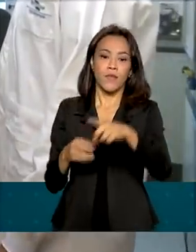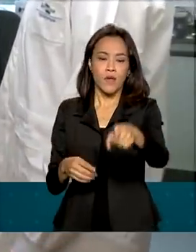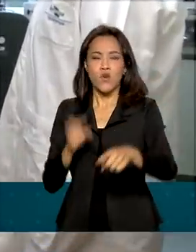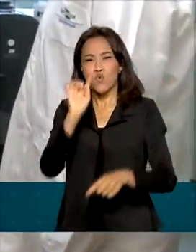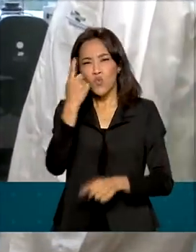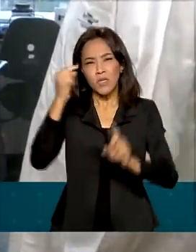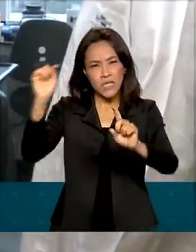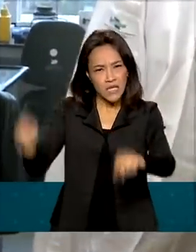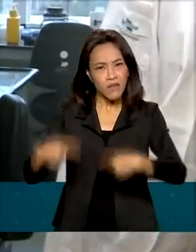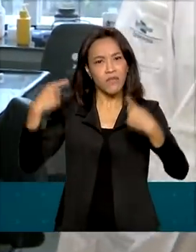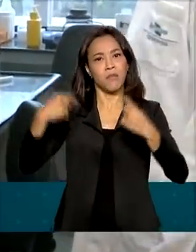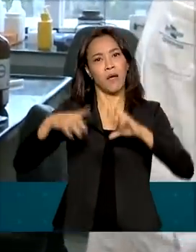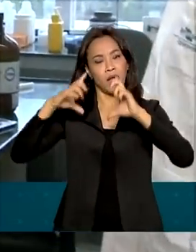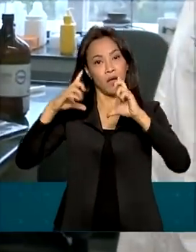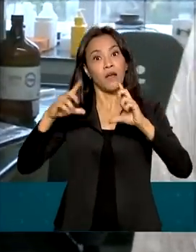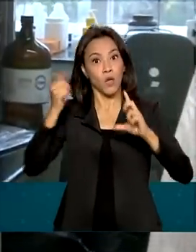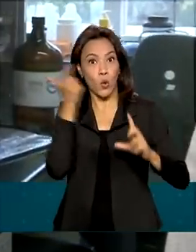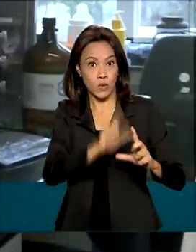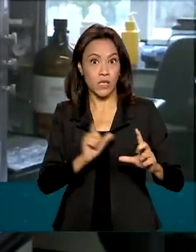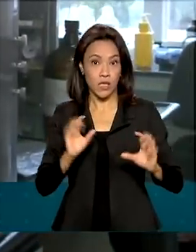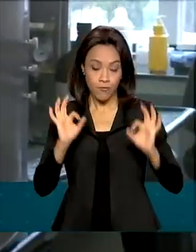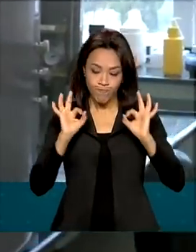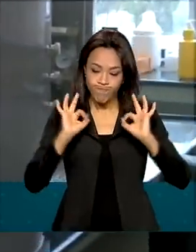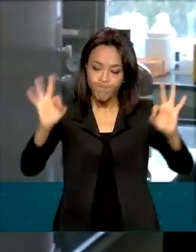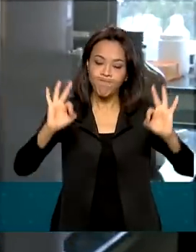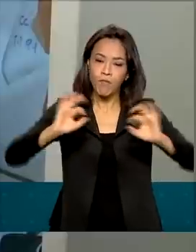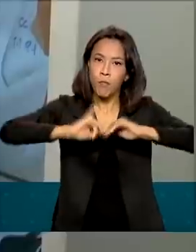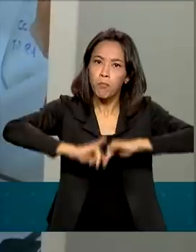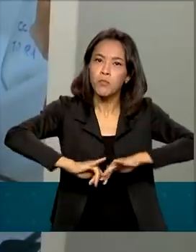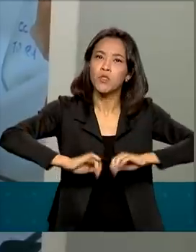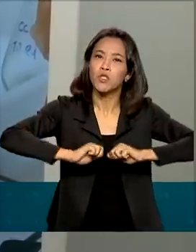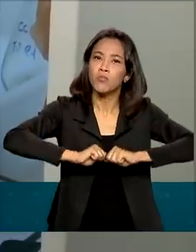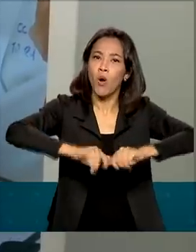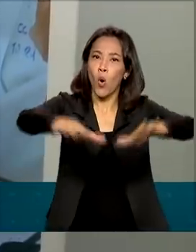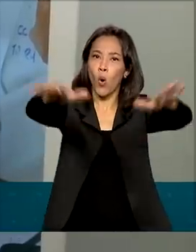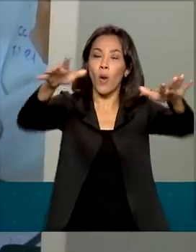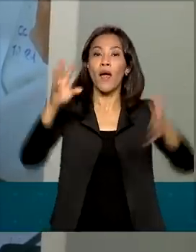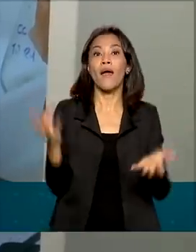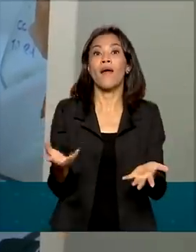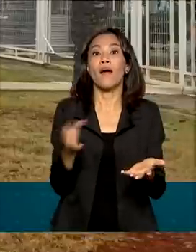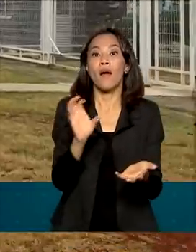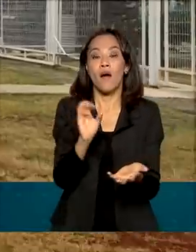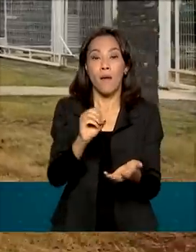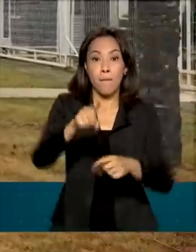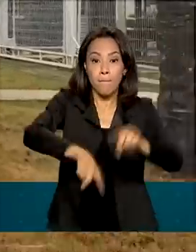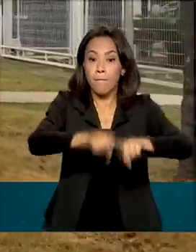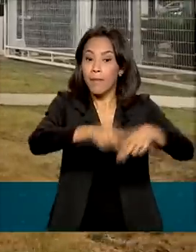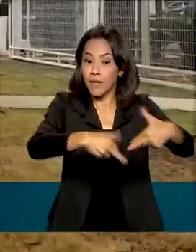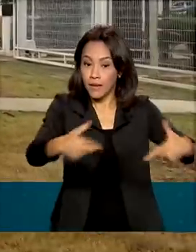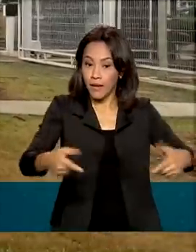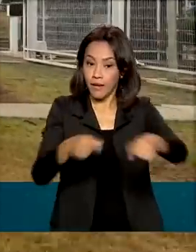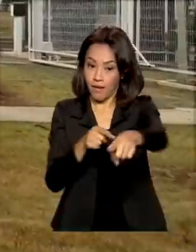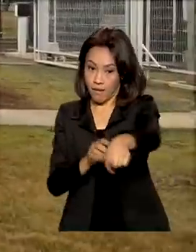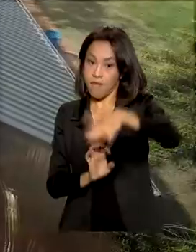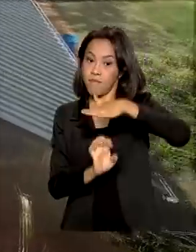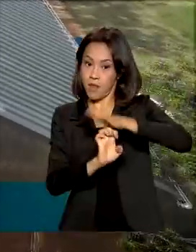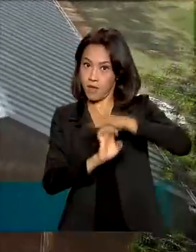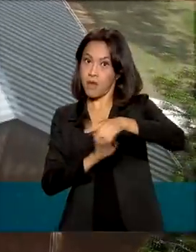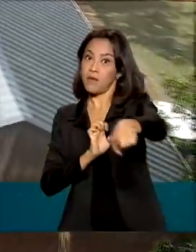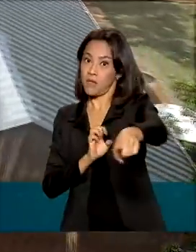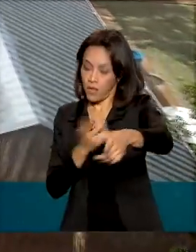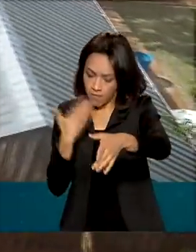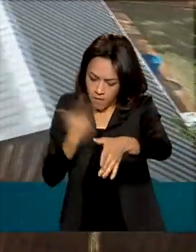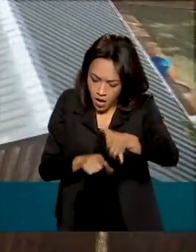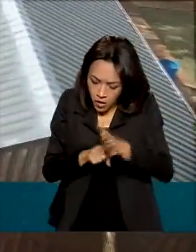para que o bioquerosene se torne realidade é a oferta de matéria-prima. A Embrapa está desenvolvendo pesquisas